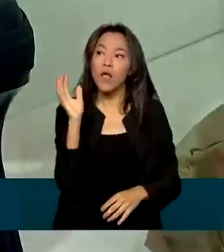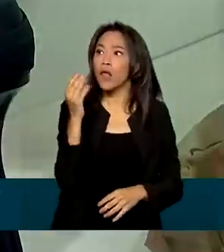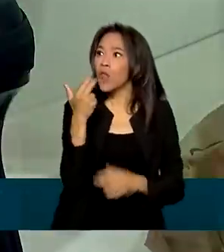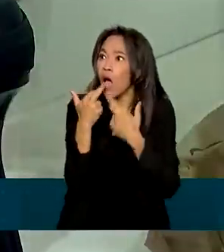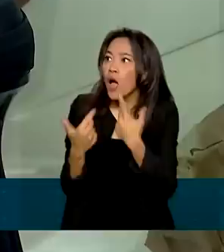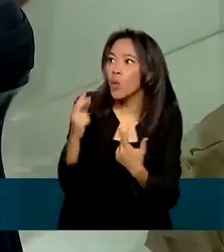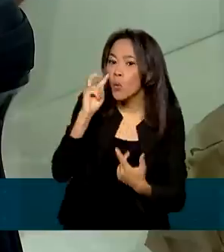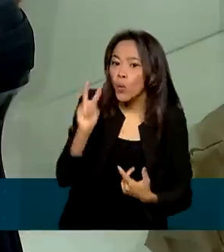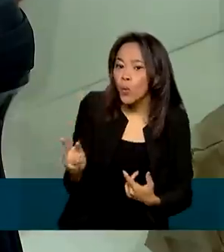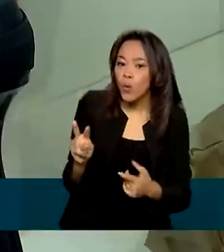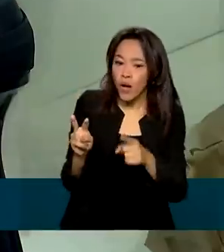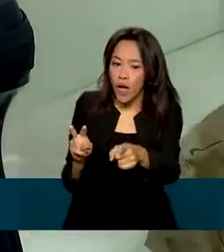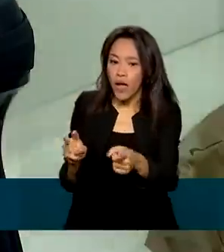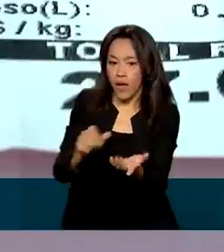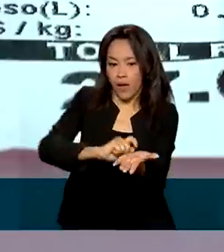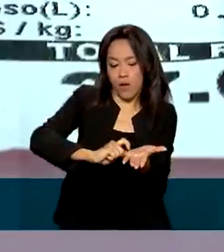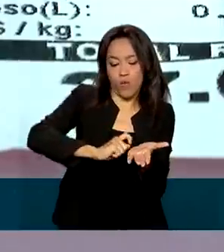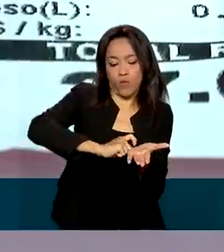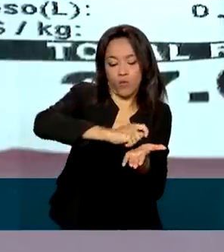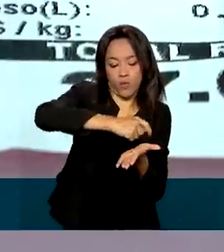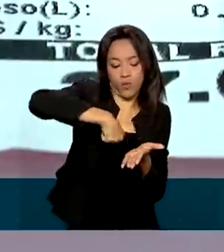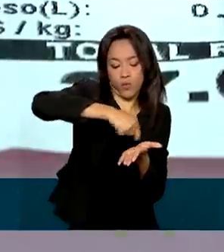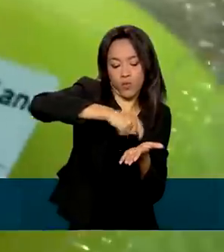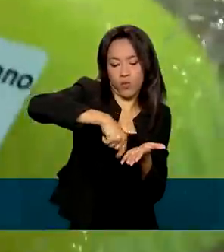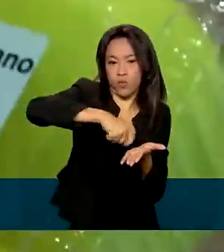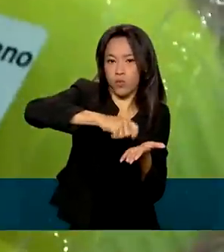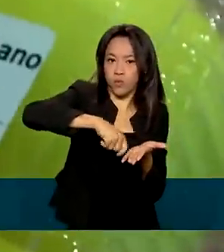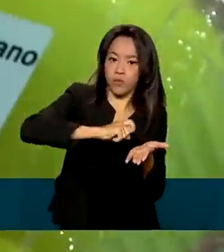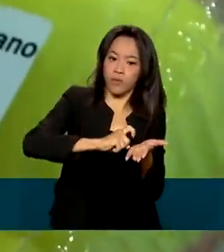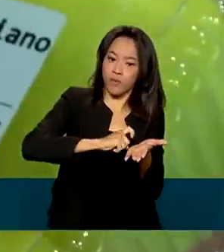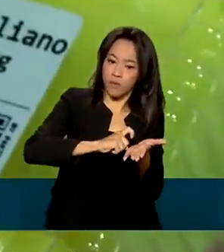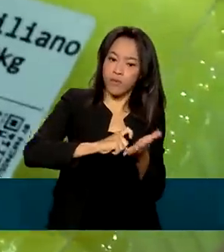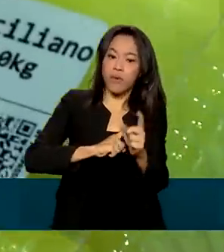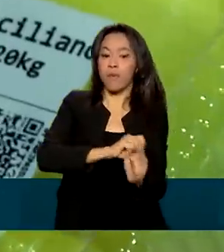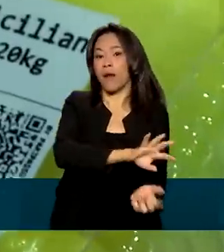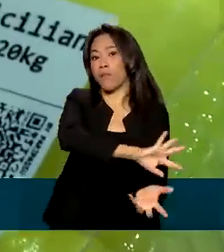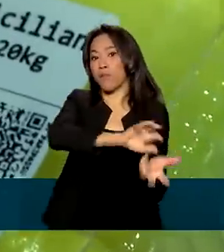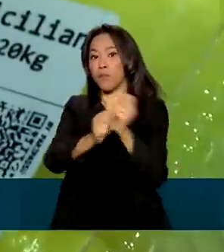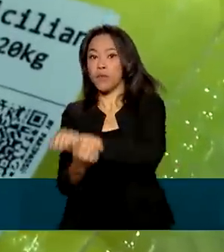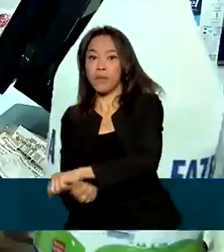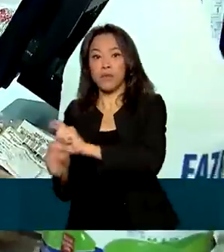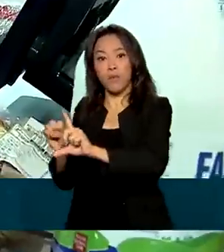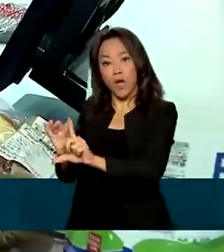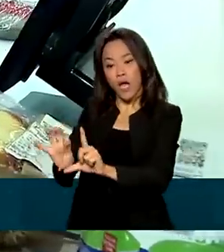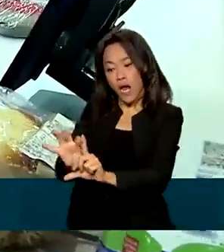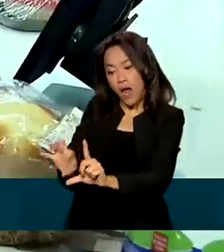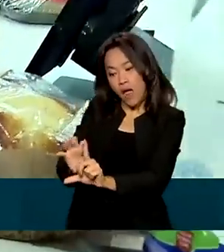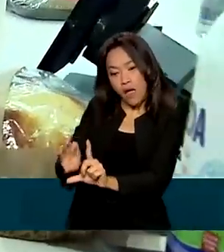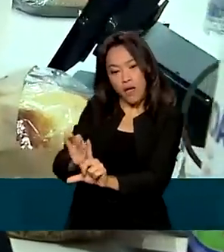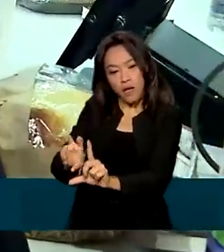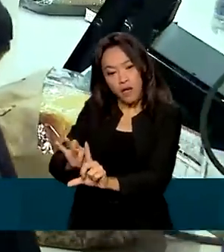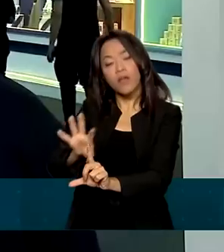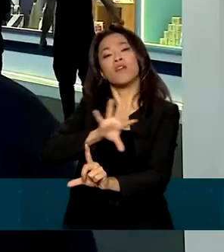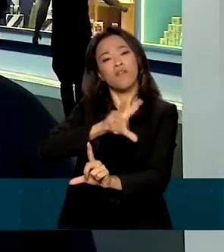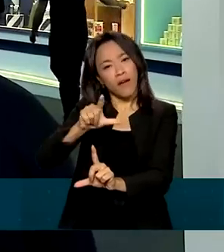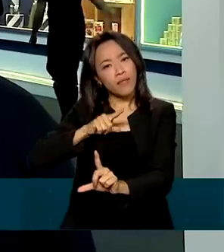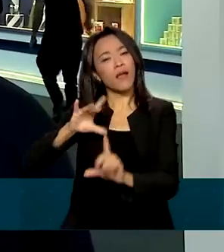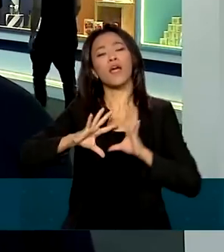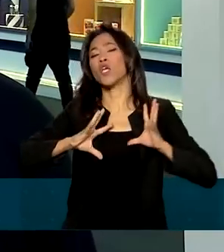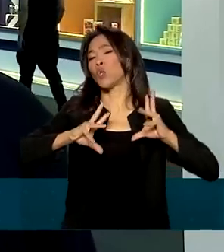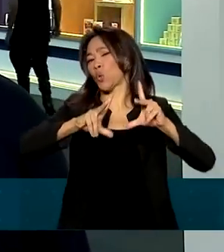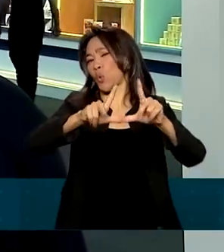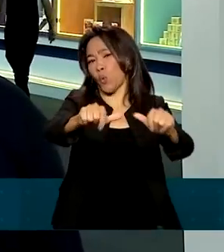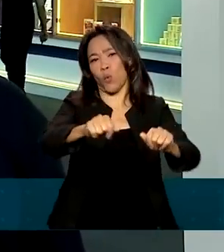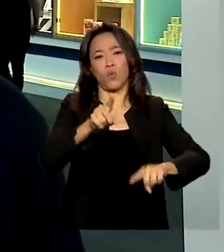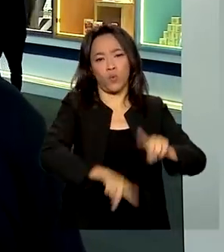é a migração do código de barra para o QR Code, que estará disponível nas embalagens de todos os produtos. A revolução